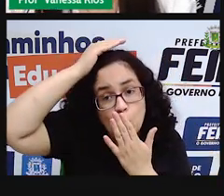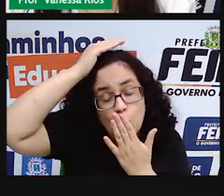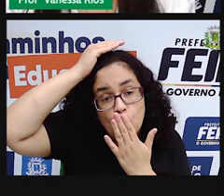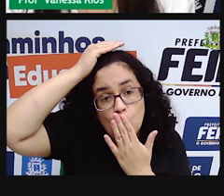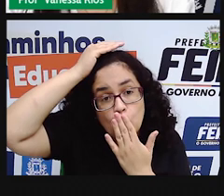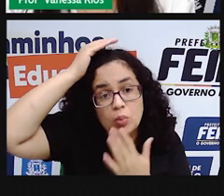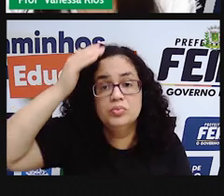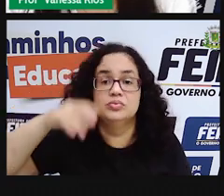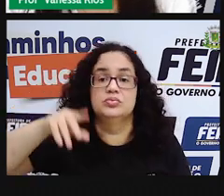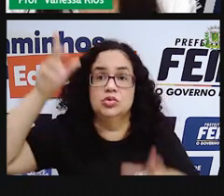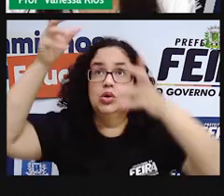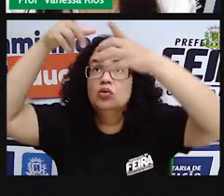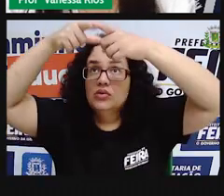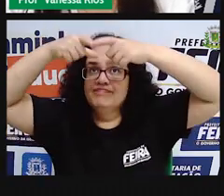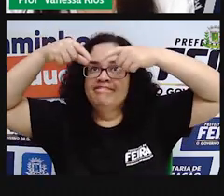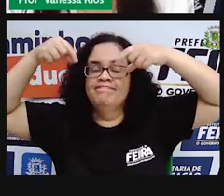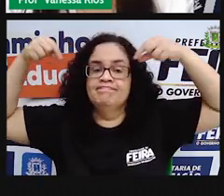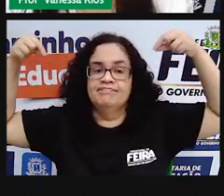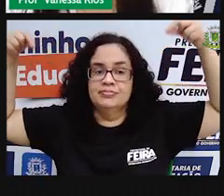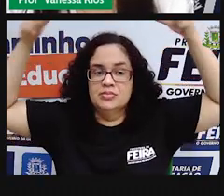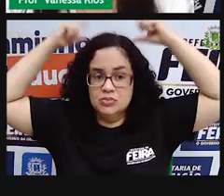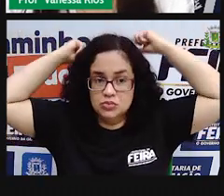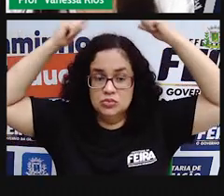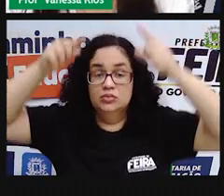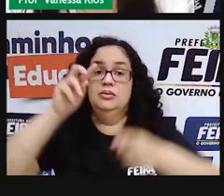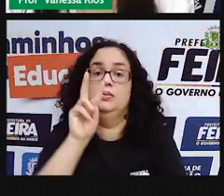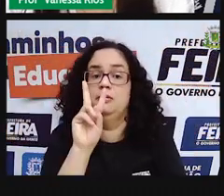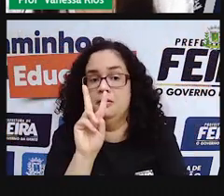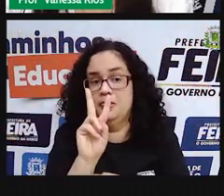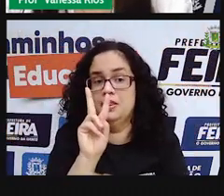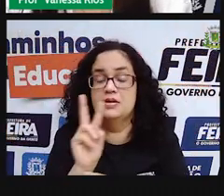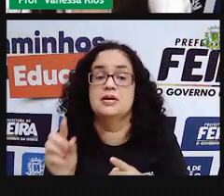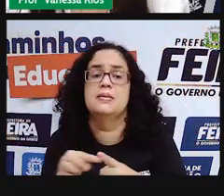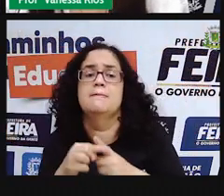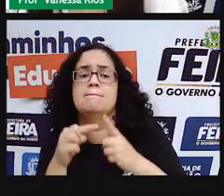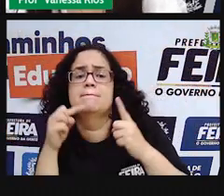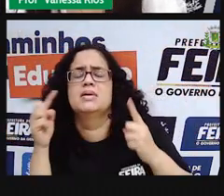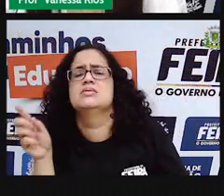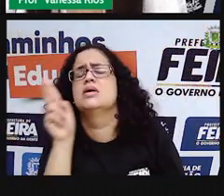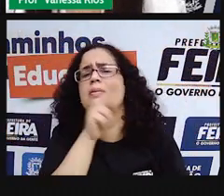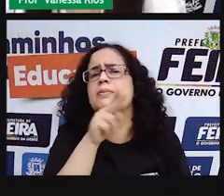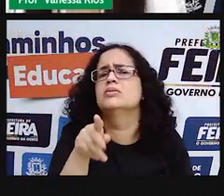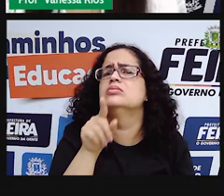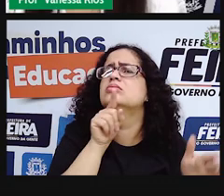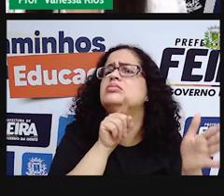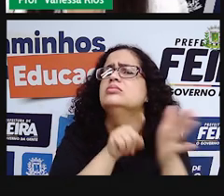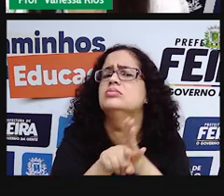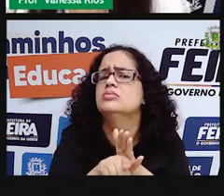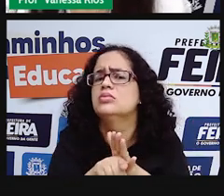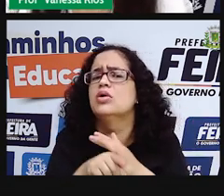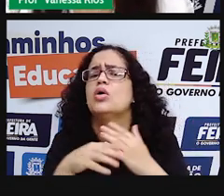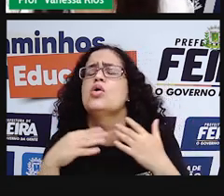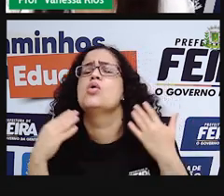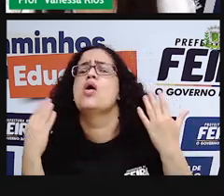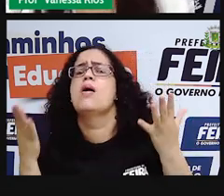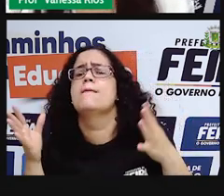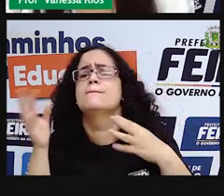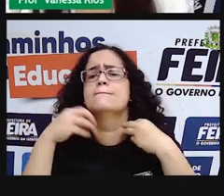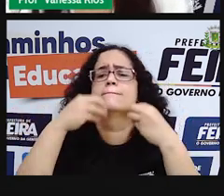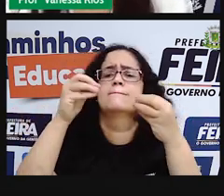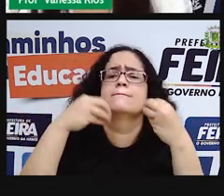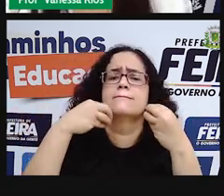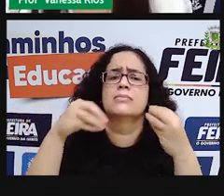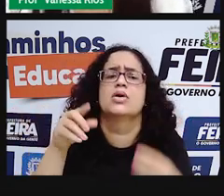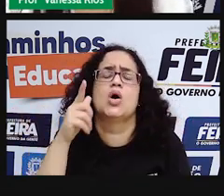folha grande, né, pra se proteger. Mas aí a pró pergunta aí, com qual desses materiais